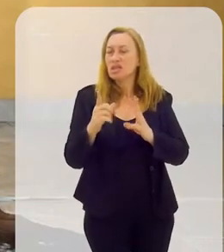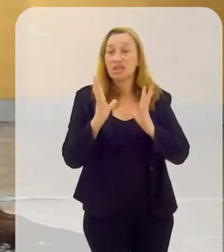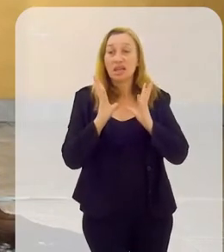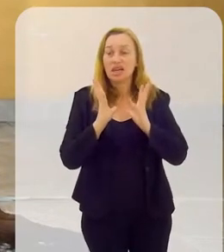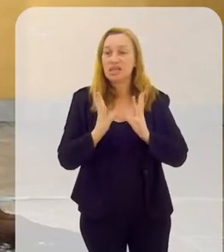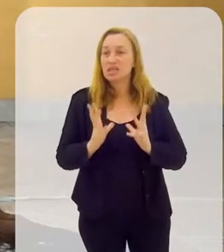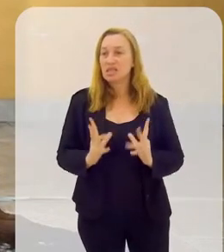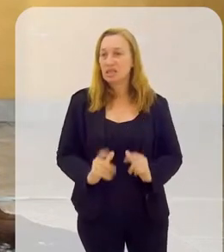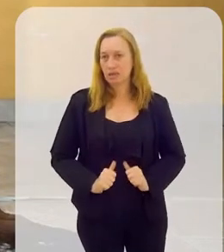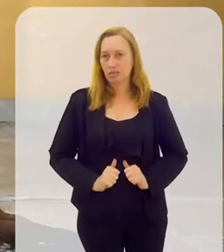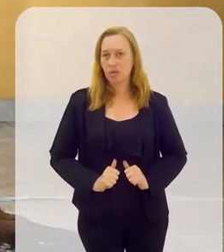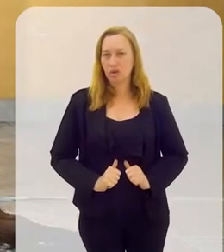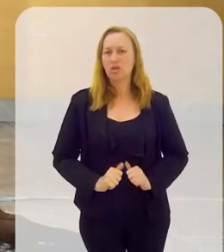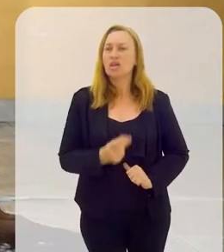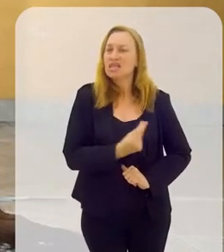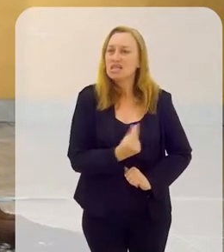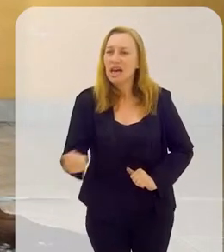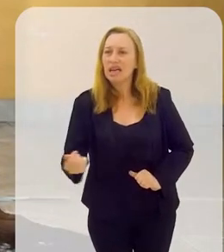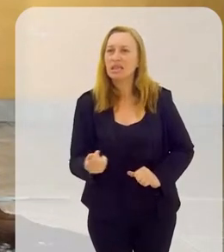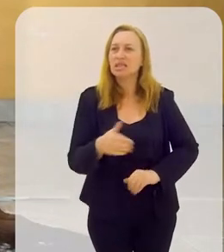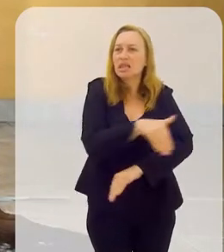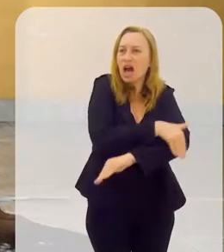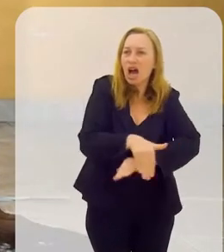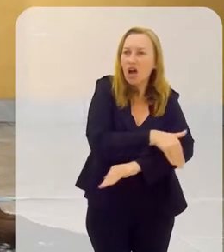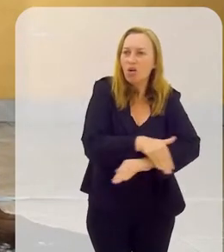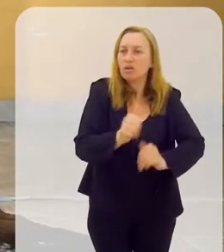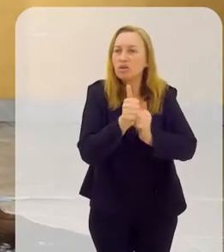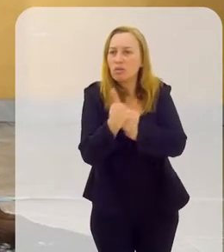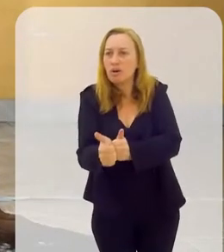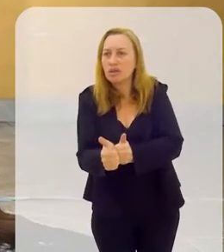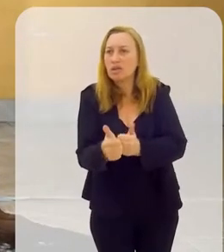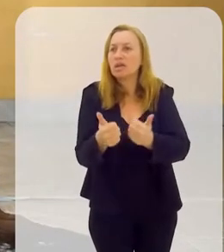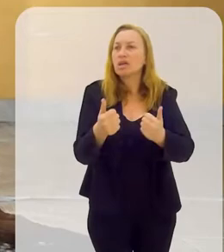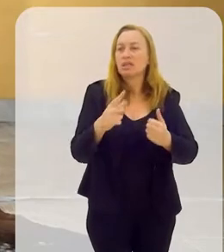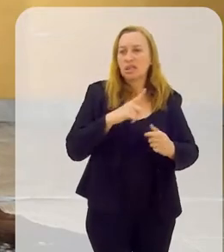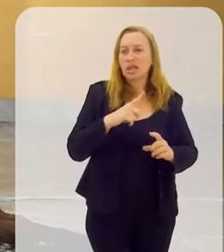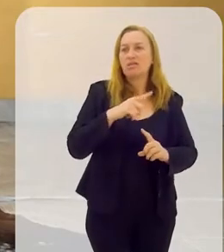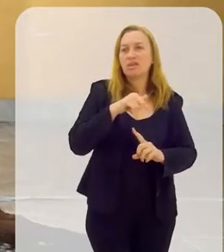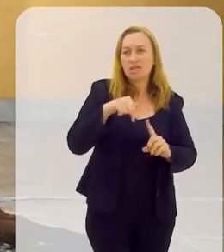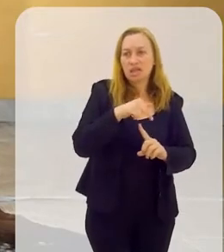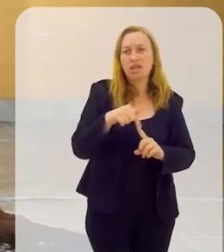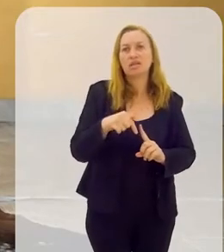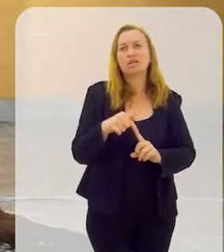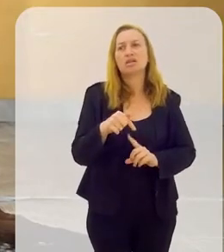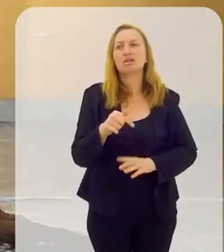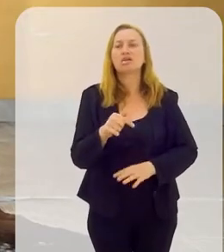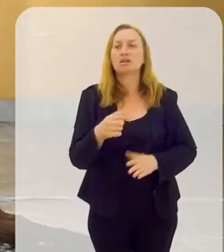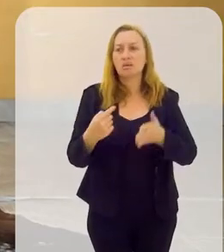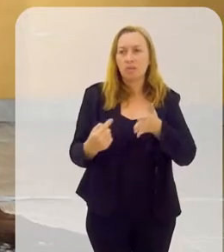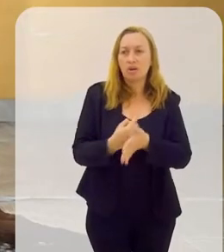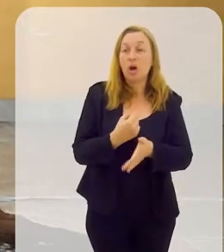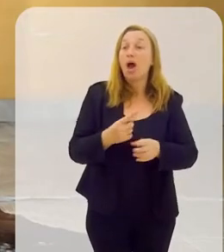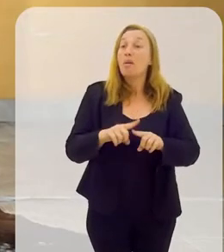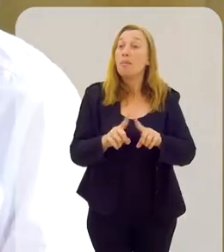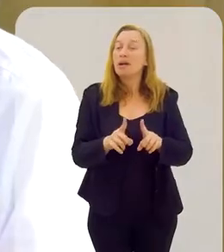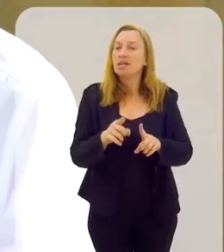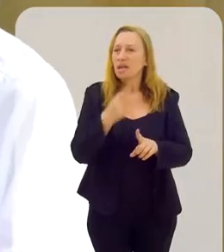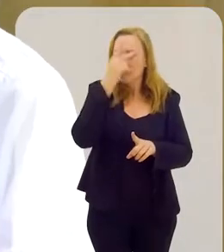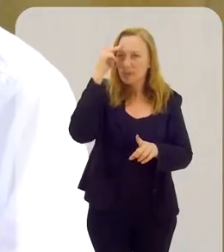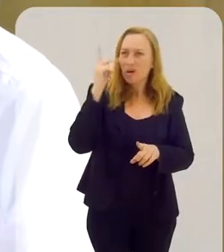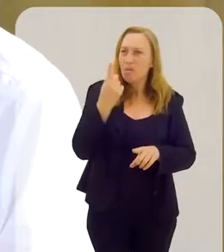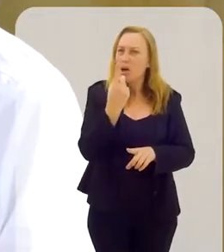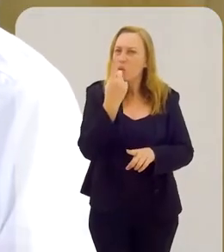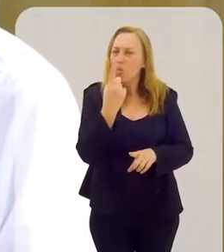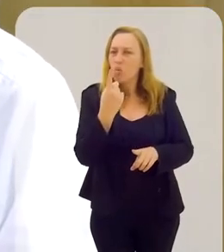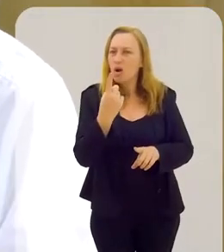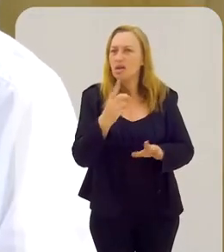você está purificado. Então, até para você sair na rua, você sai e acompanha... Você fez o santo, teve a saída, como você me perguntou. Aí aquela